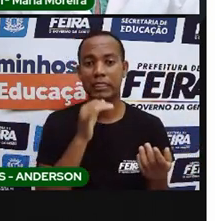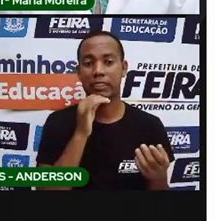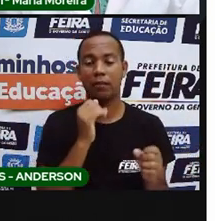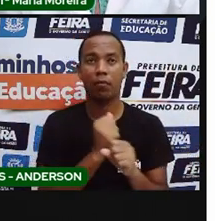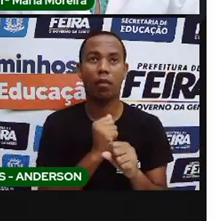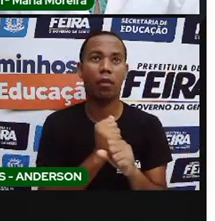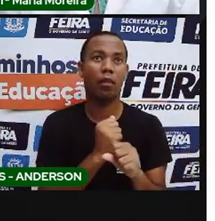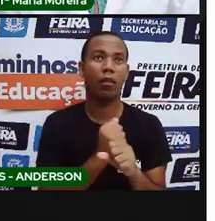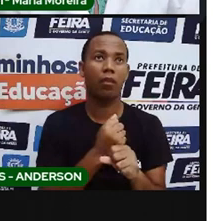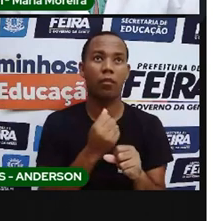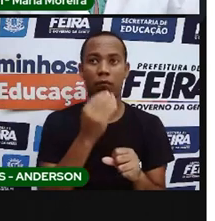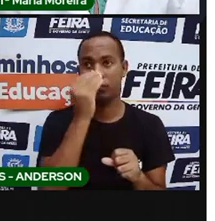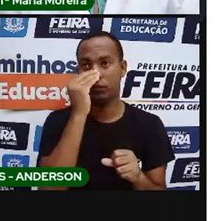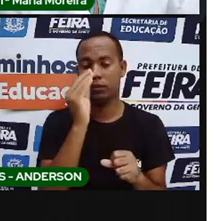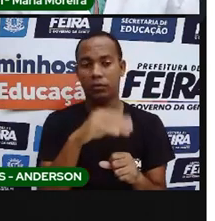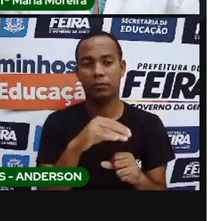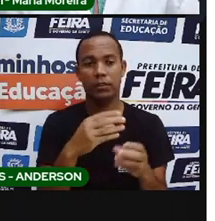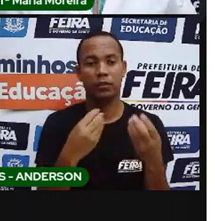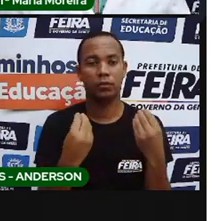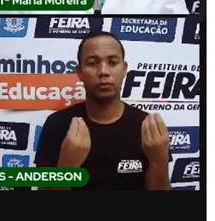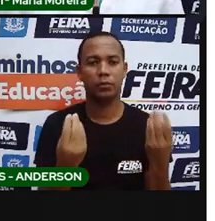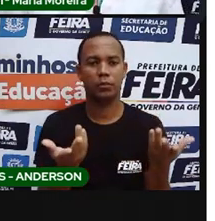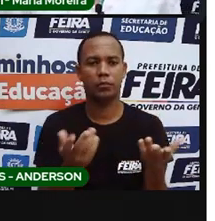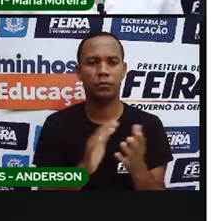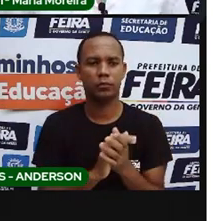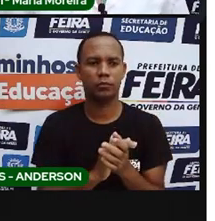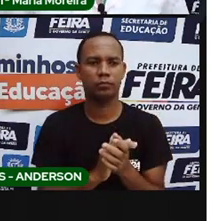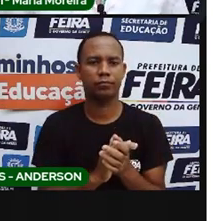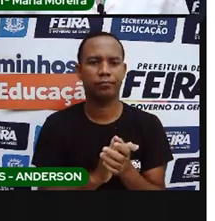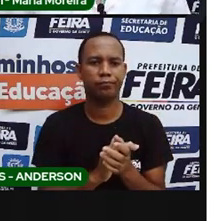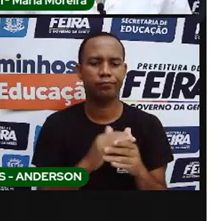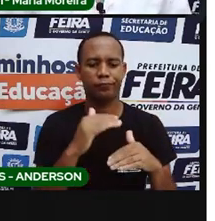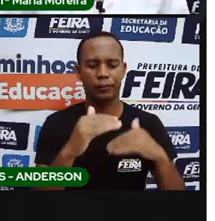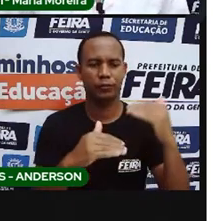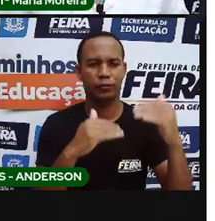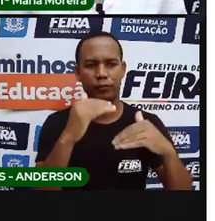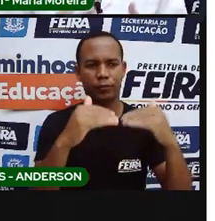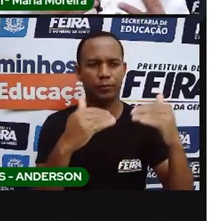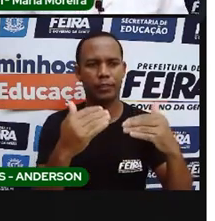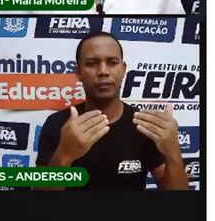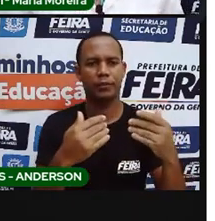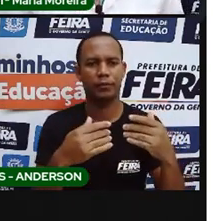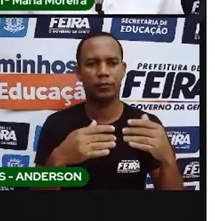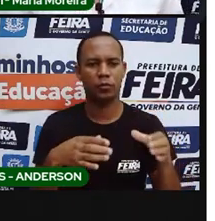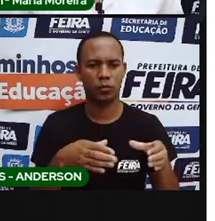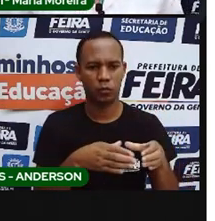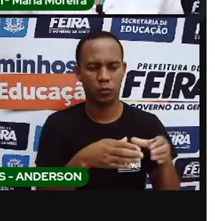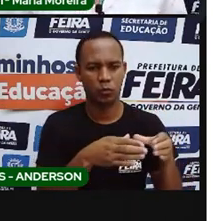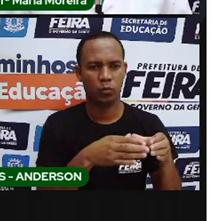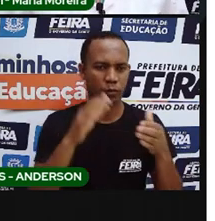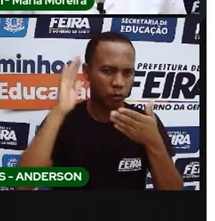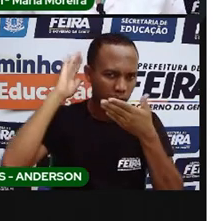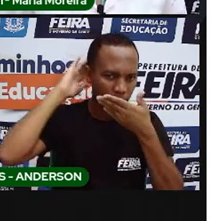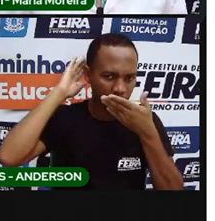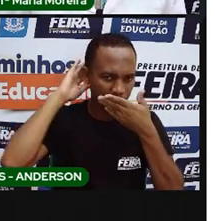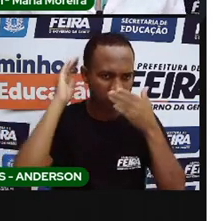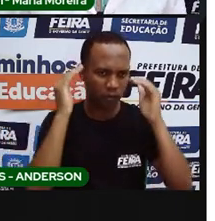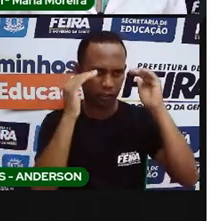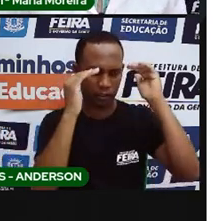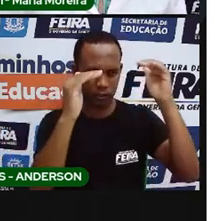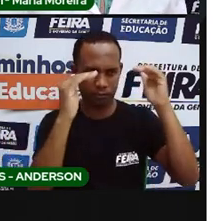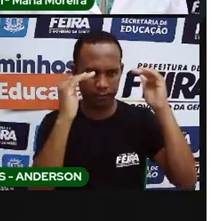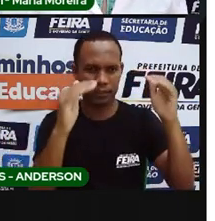cumprendeu a importância do meio ambiente para o quê? Para o nosso desenvolvimento. Então, os indígenas eles respeitam, né? E